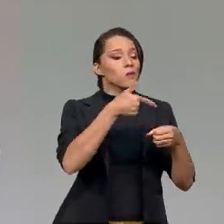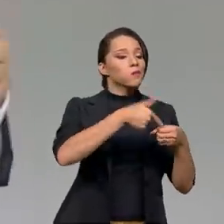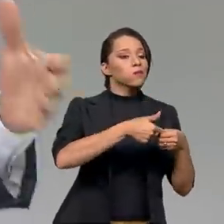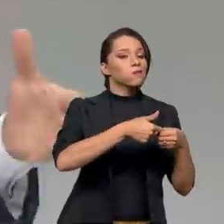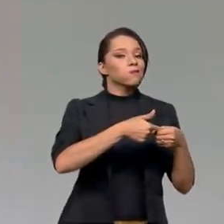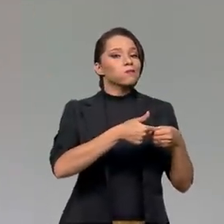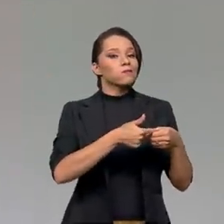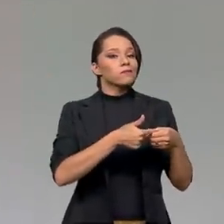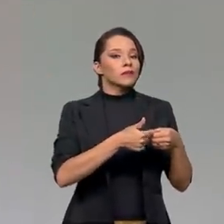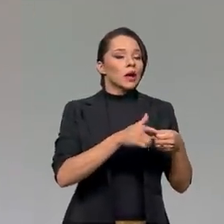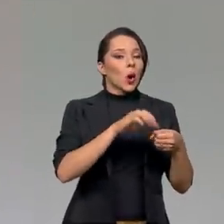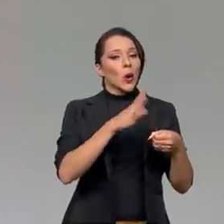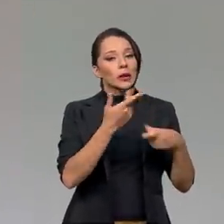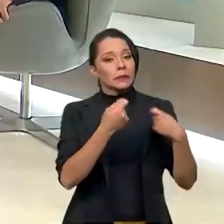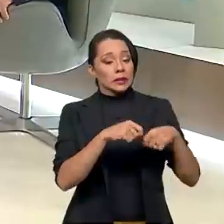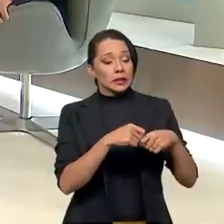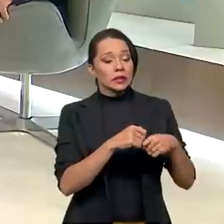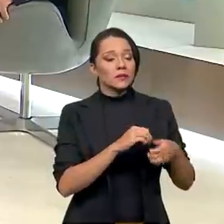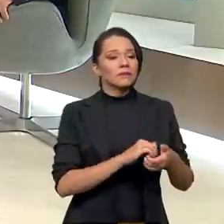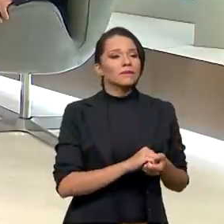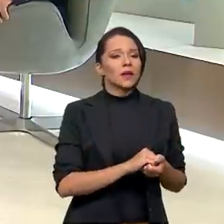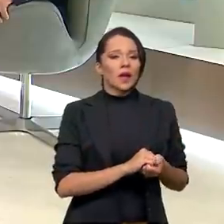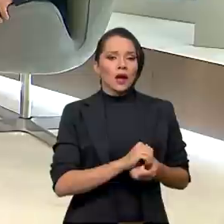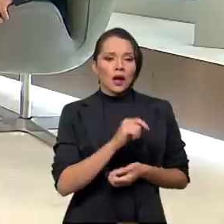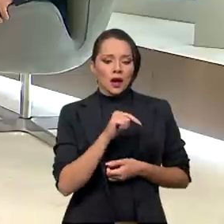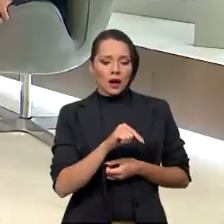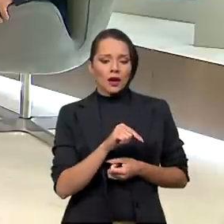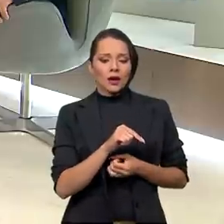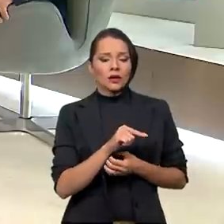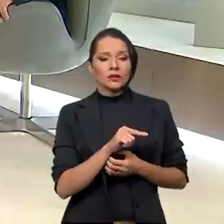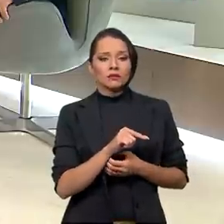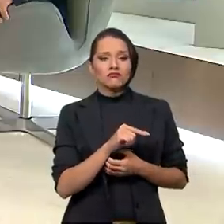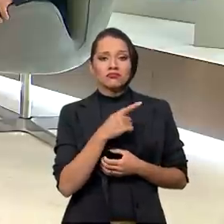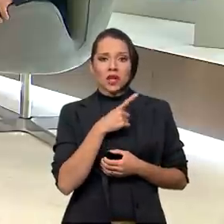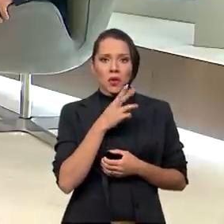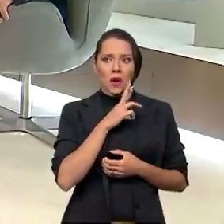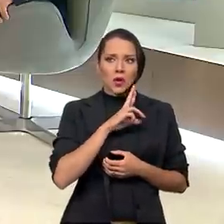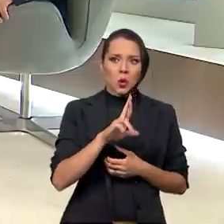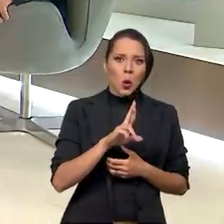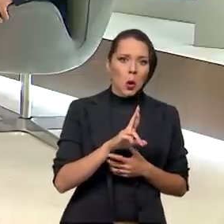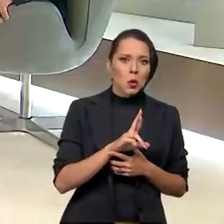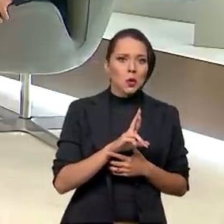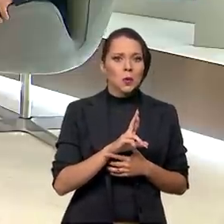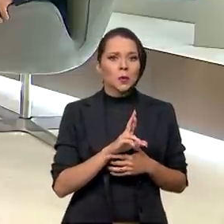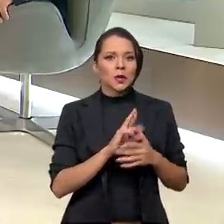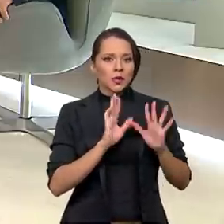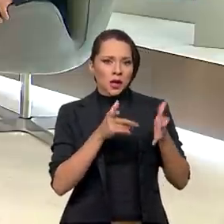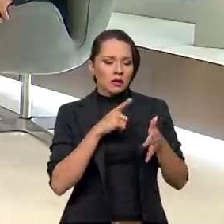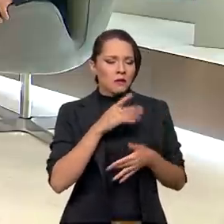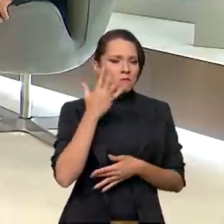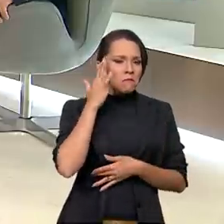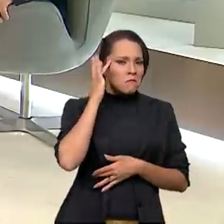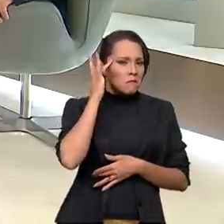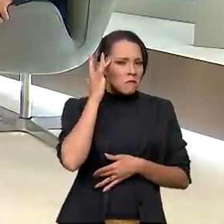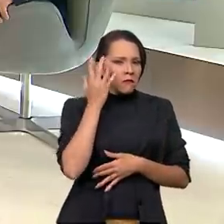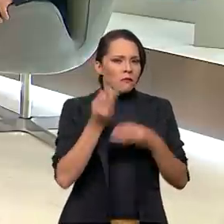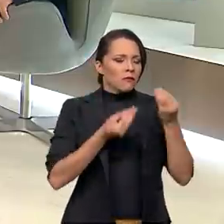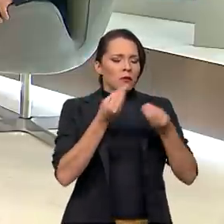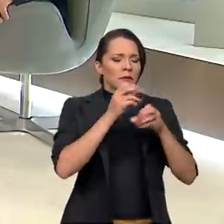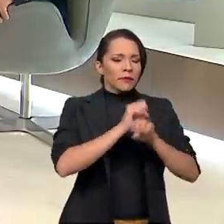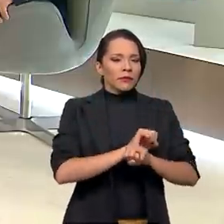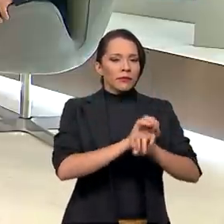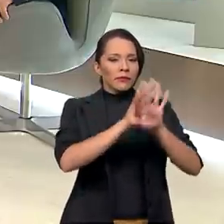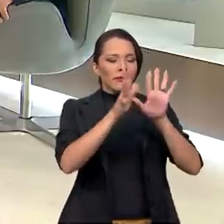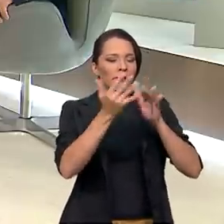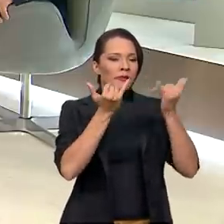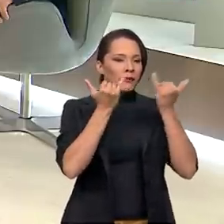nos postos ou quando há necessidade disso, ela deu um retorno, já dá para ter uma ideia de que essa transparência,